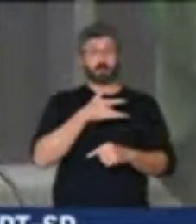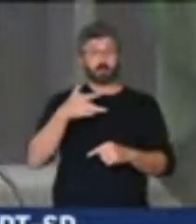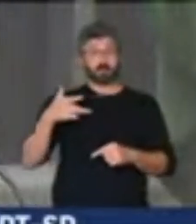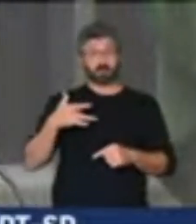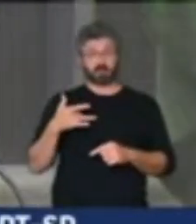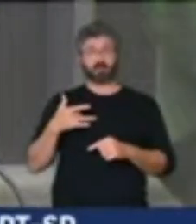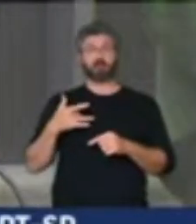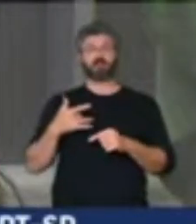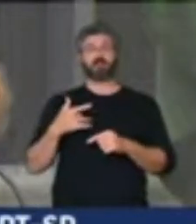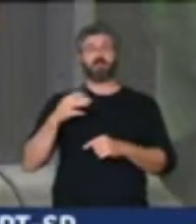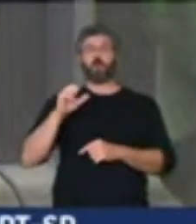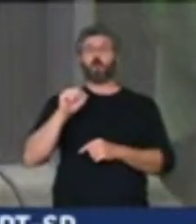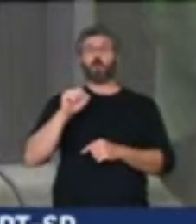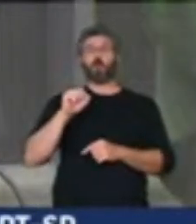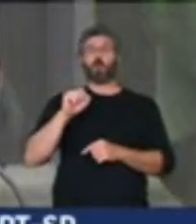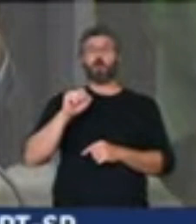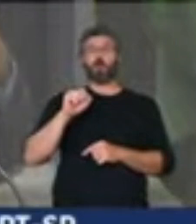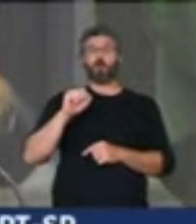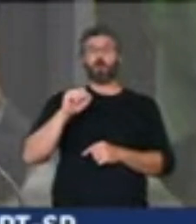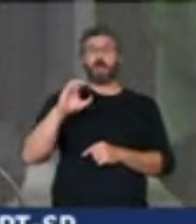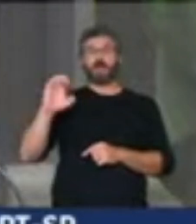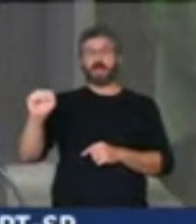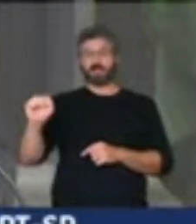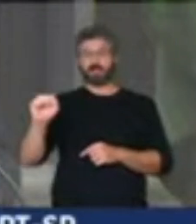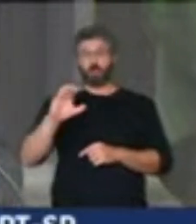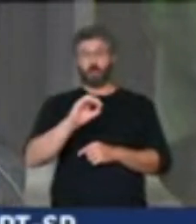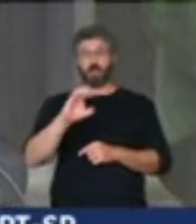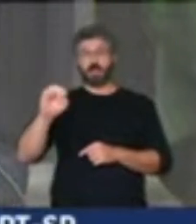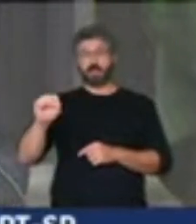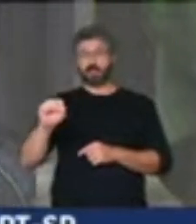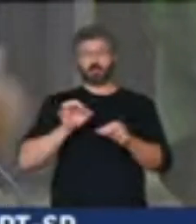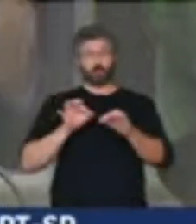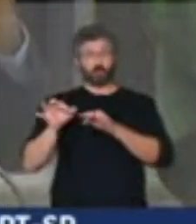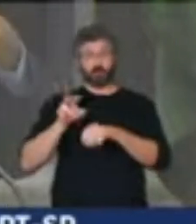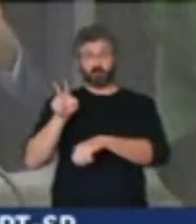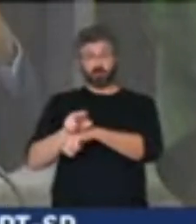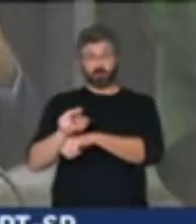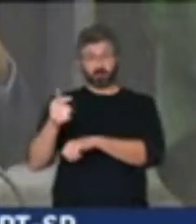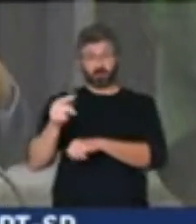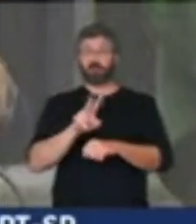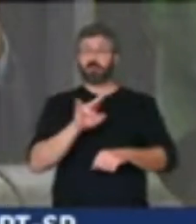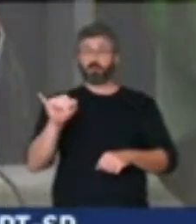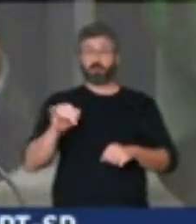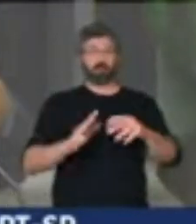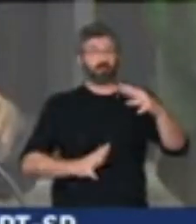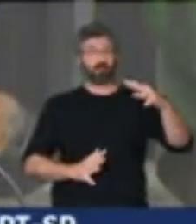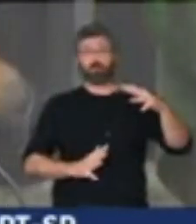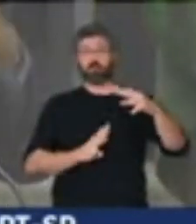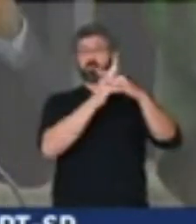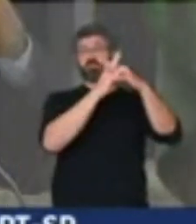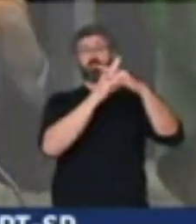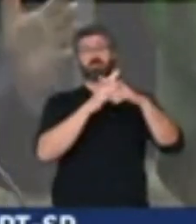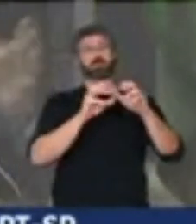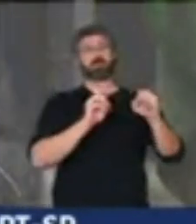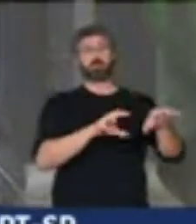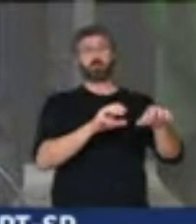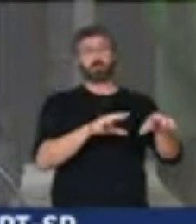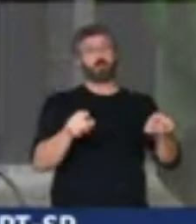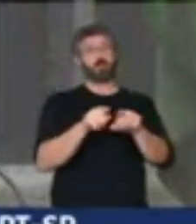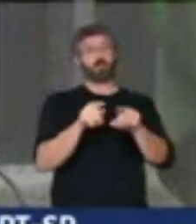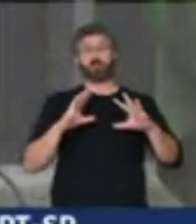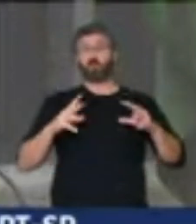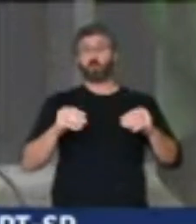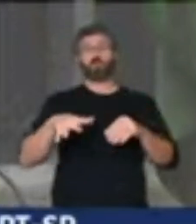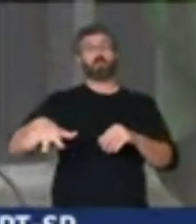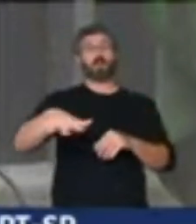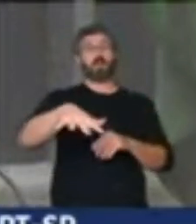organizações sociais, que já não têm controle, vai ser extrapolado para a educação e para todas as